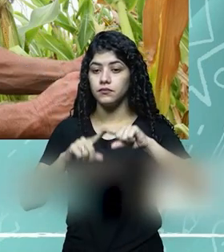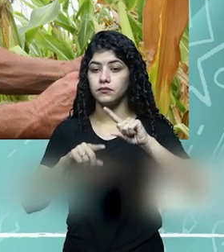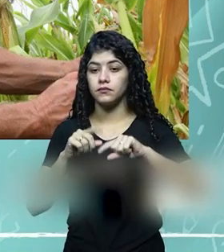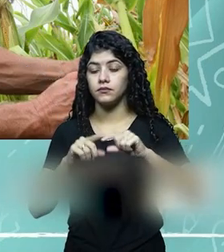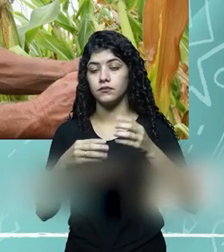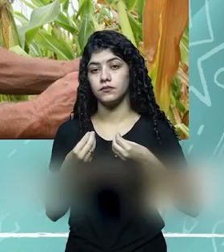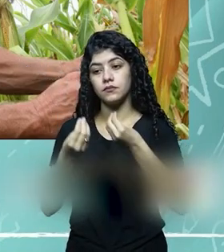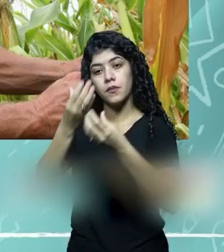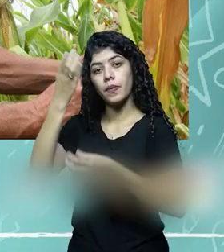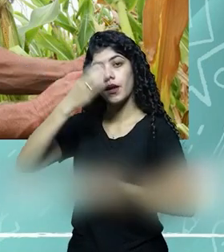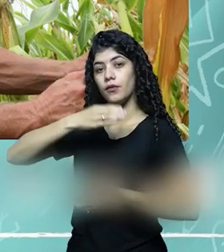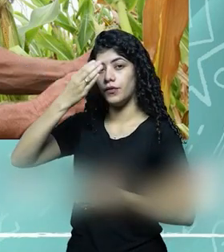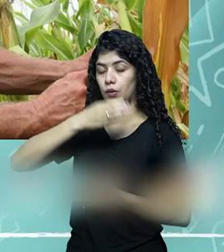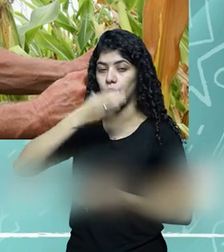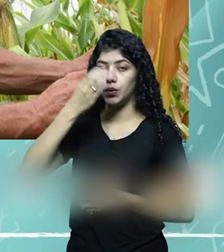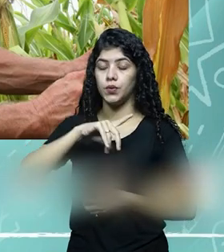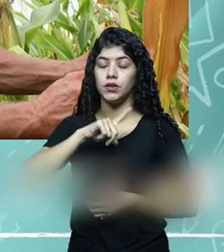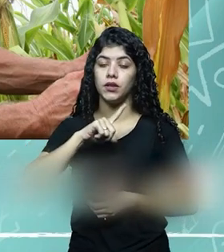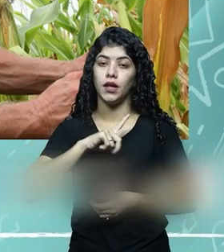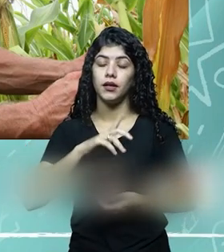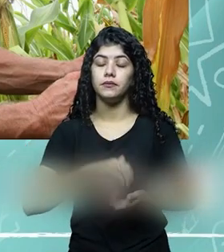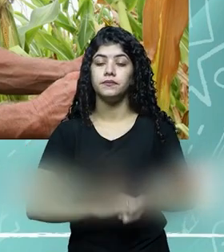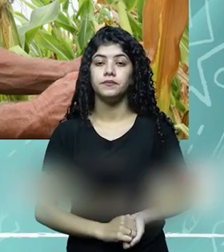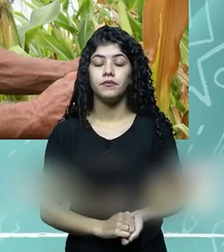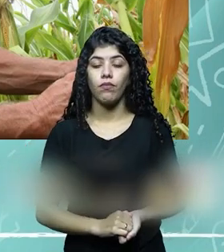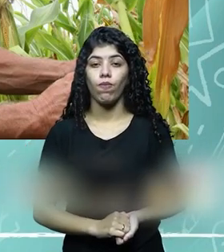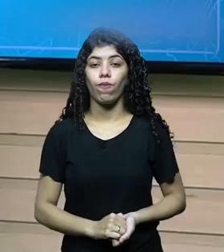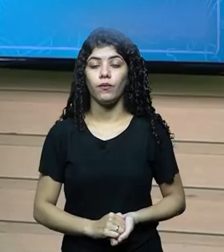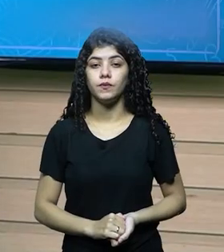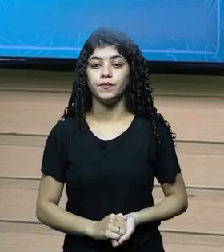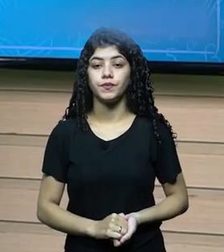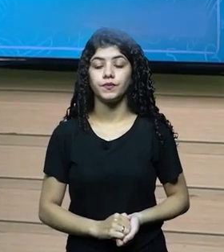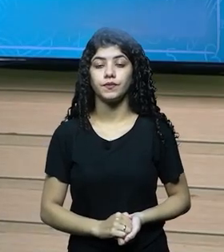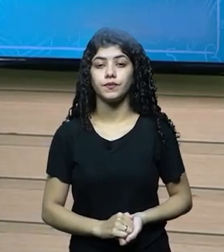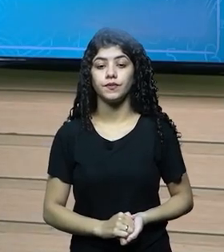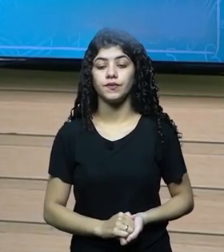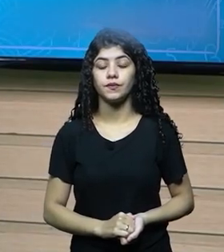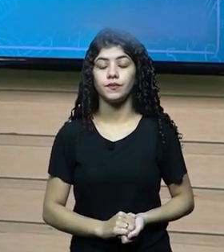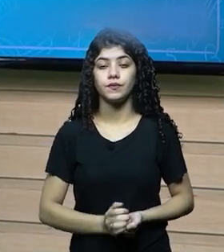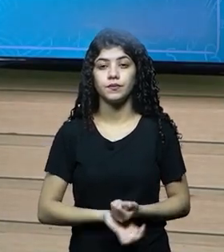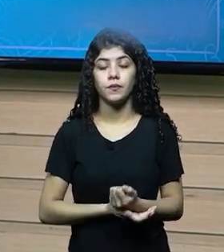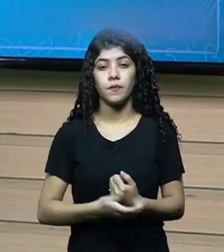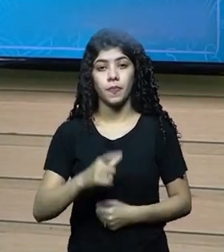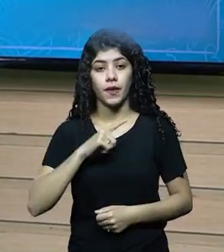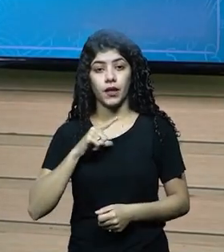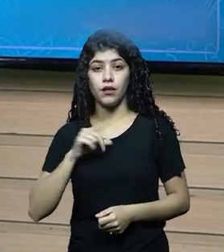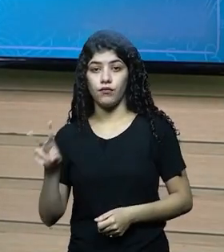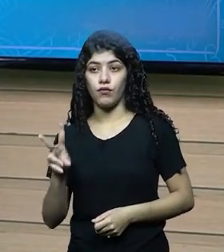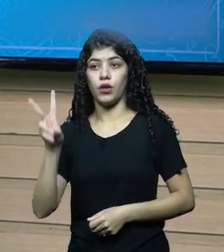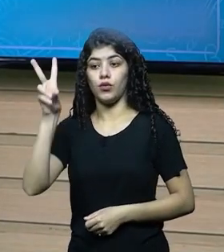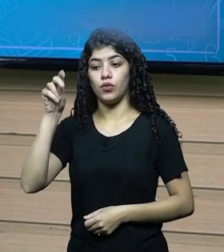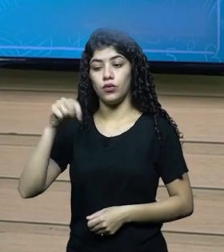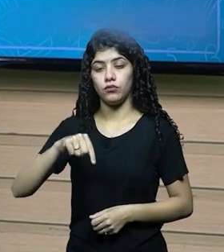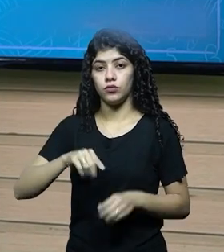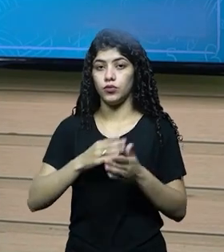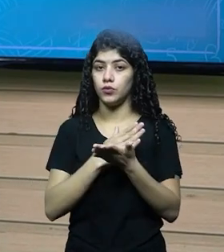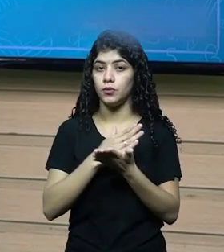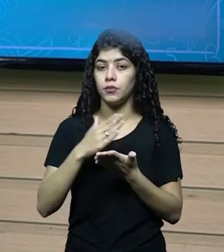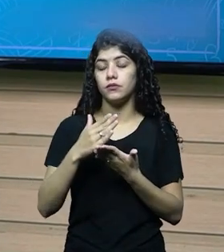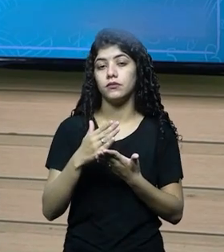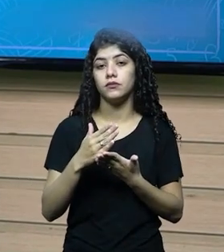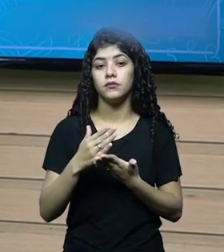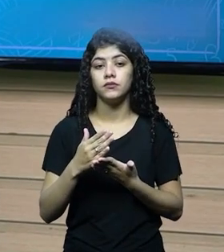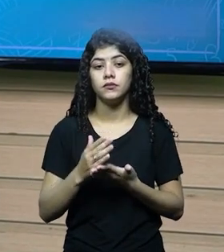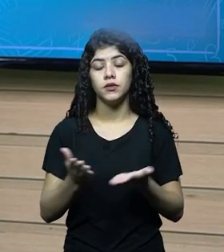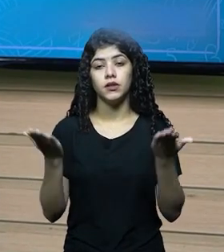ou ela produzir, no caso, frutas, legumes, seja o que for, ela teve um valor no início e